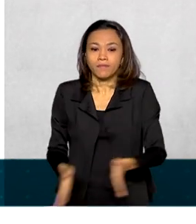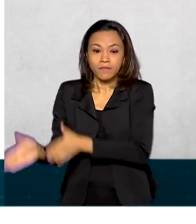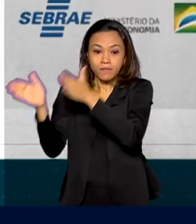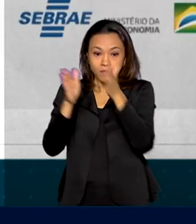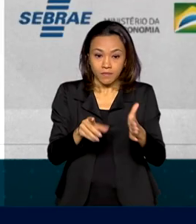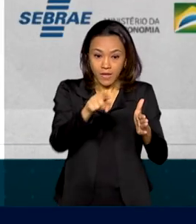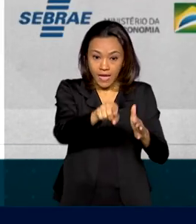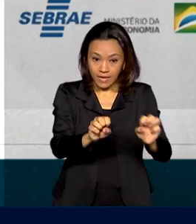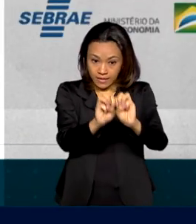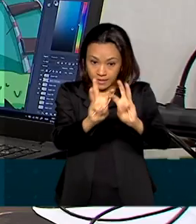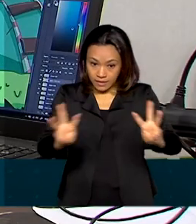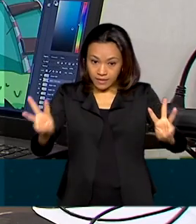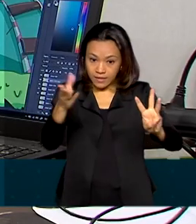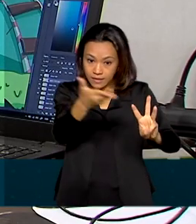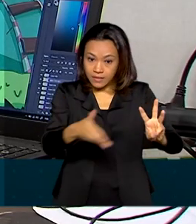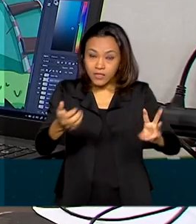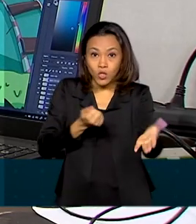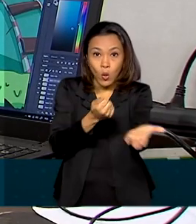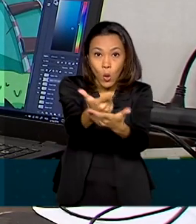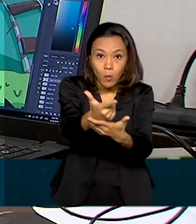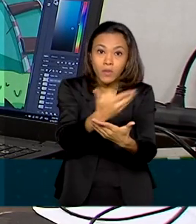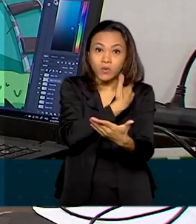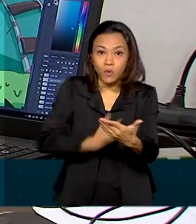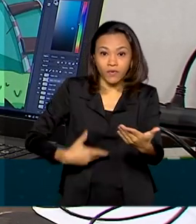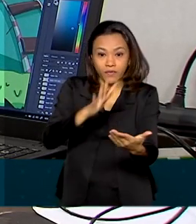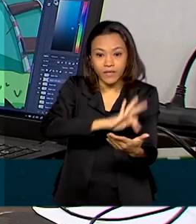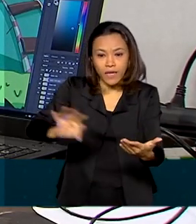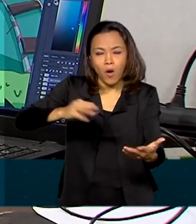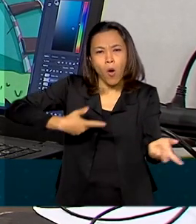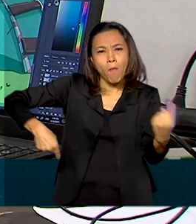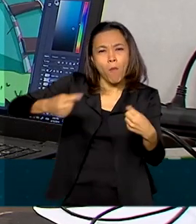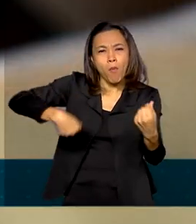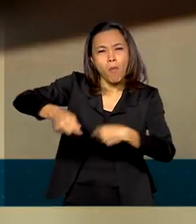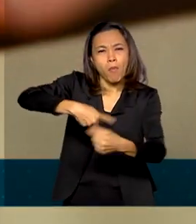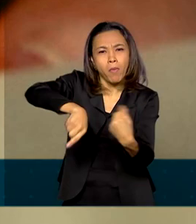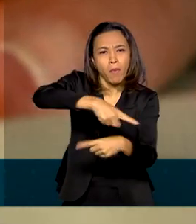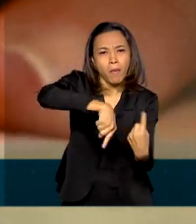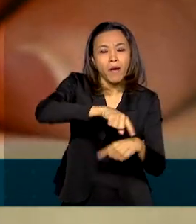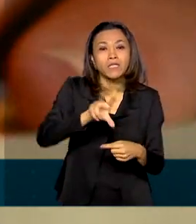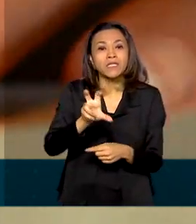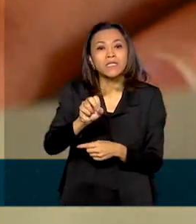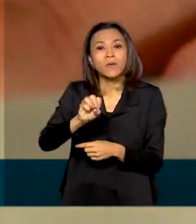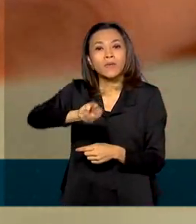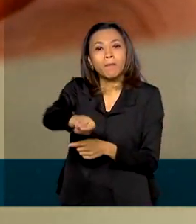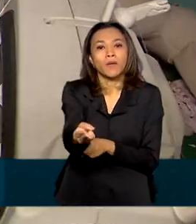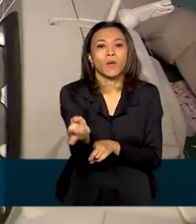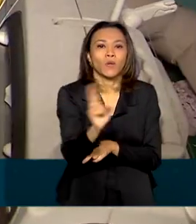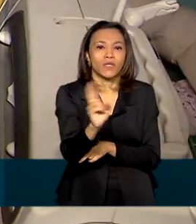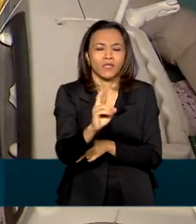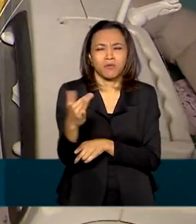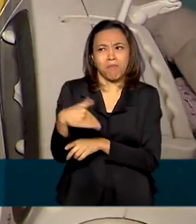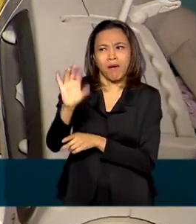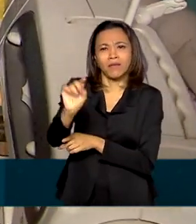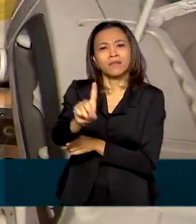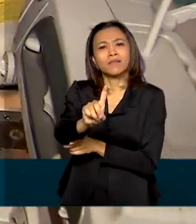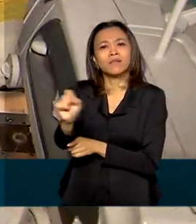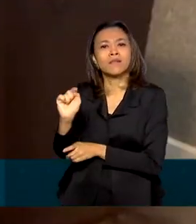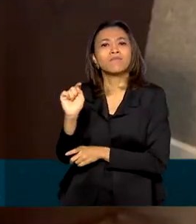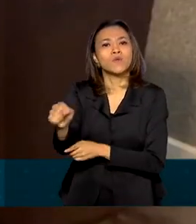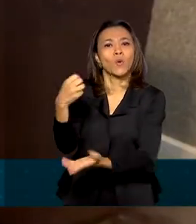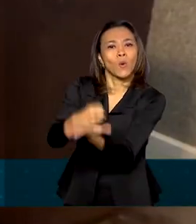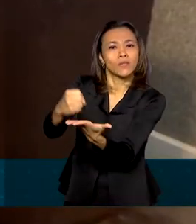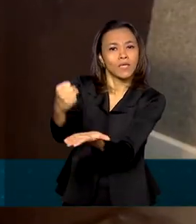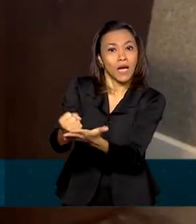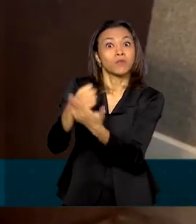públicas do governo federal movimenta R 50 bilhões, com mais de 100 mil contratações por ano.